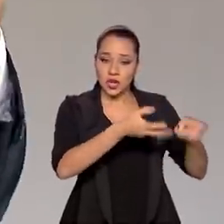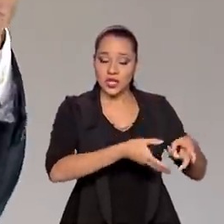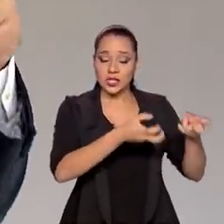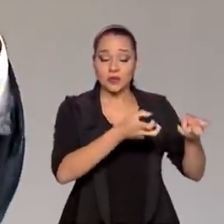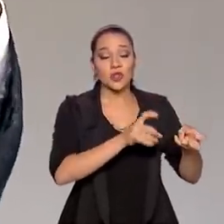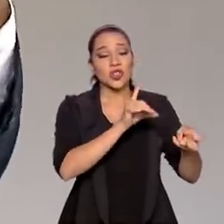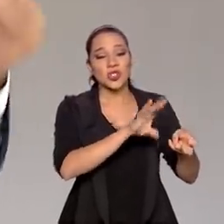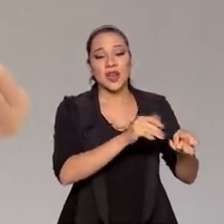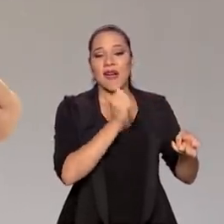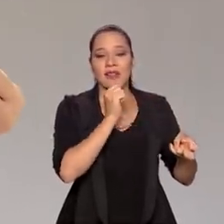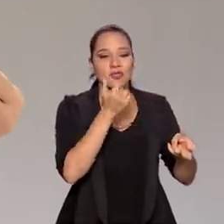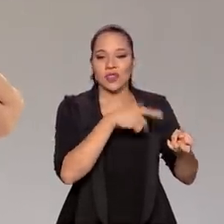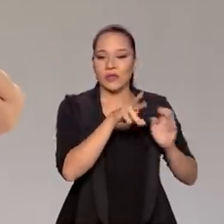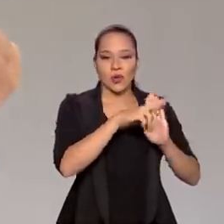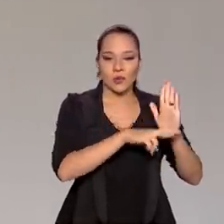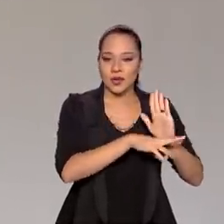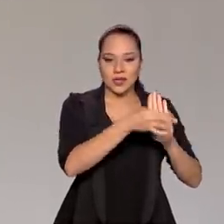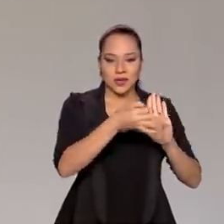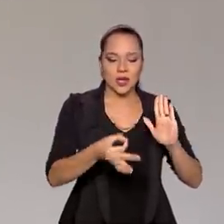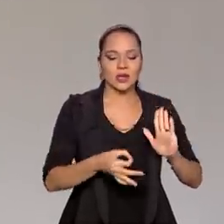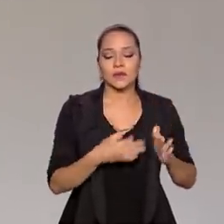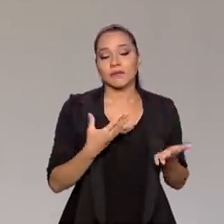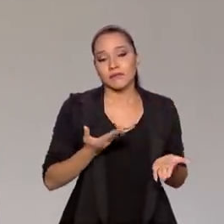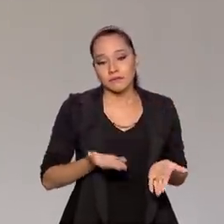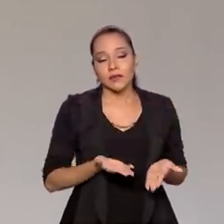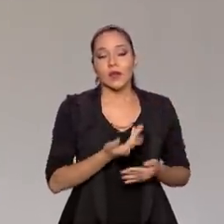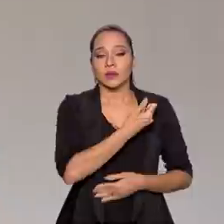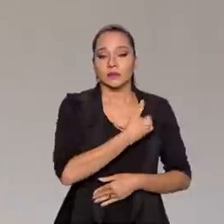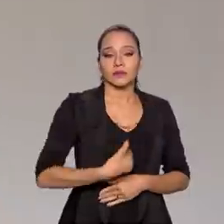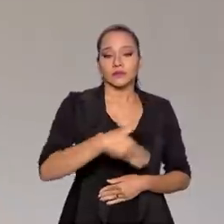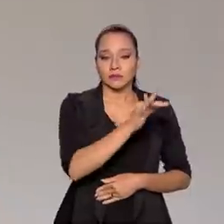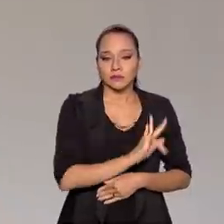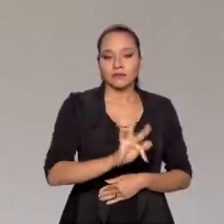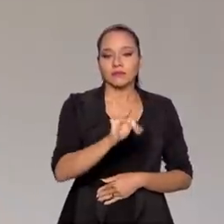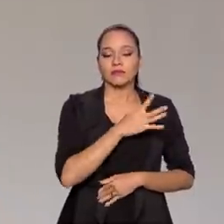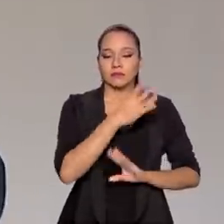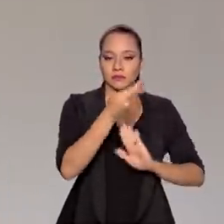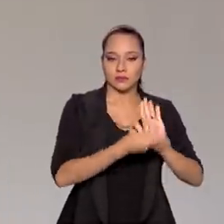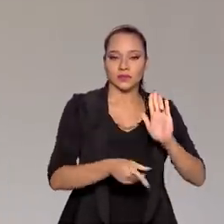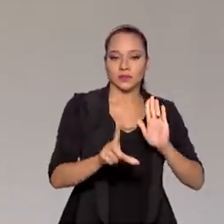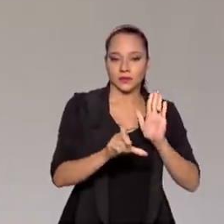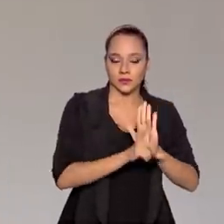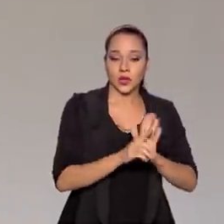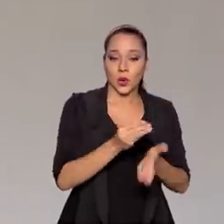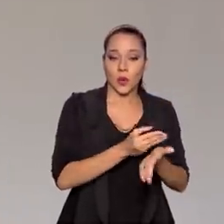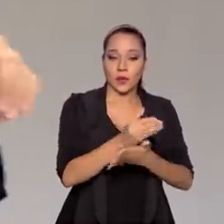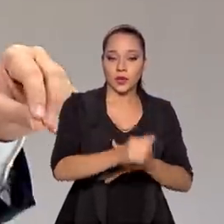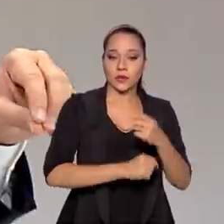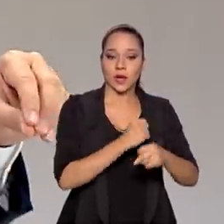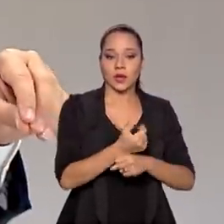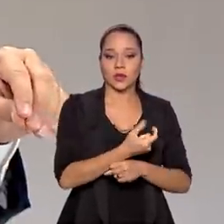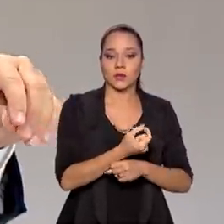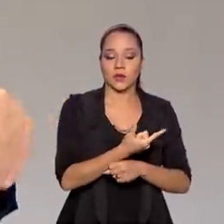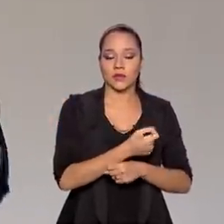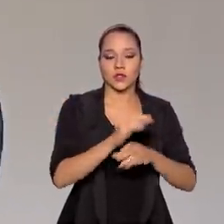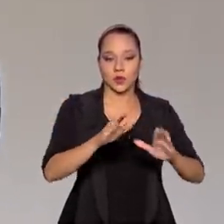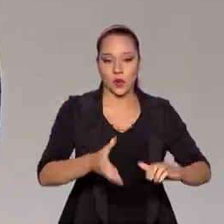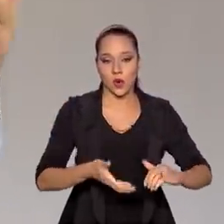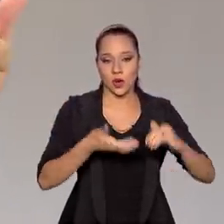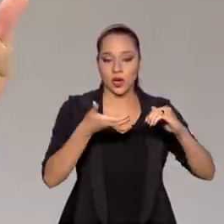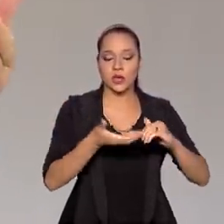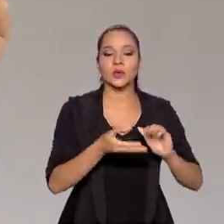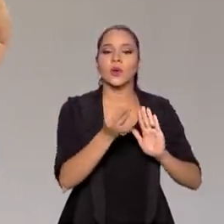mas desde então não houve uma regulamentação. Por conta disso, o governo federal enviou um projeto de lei, no começo de 2020, ao Congresso Nacional,